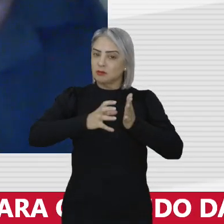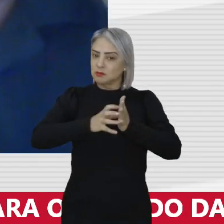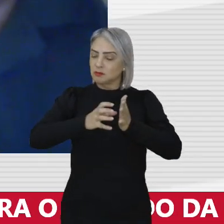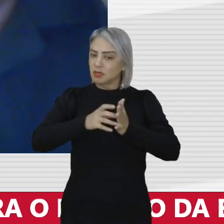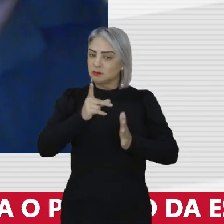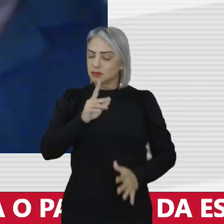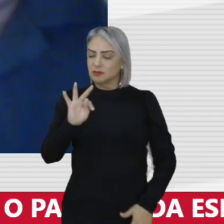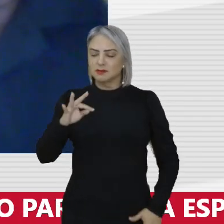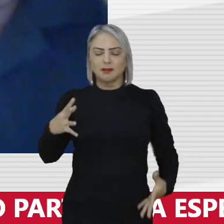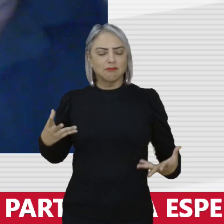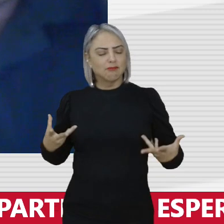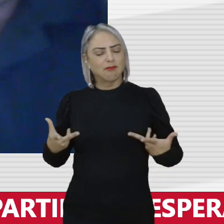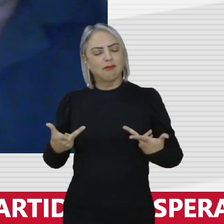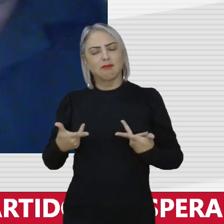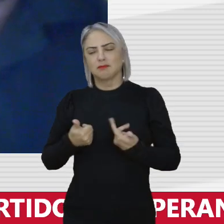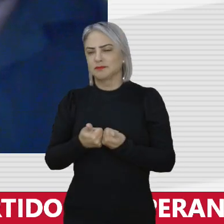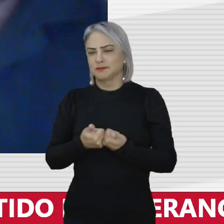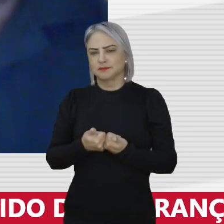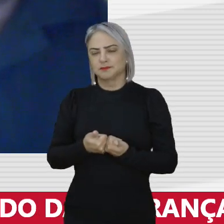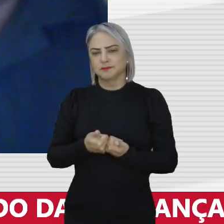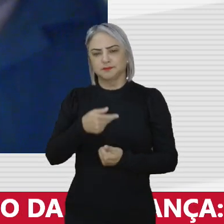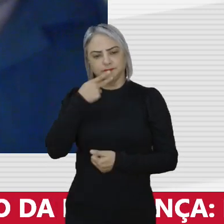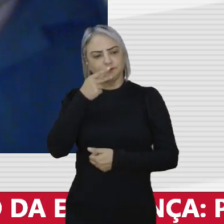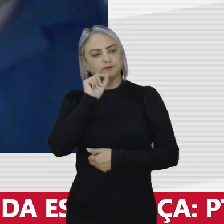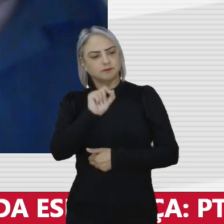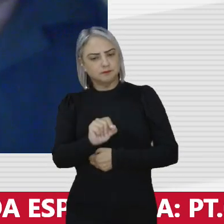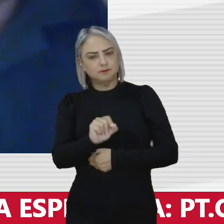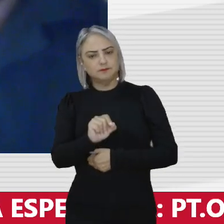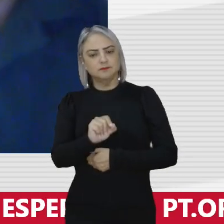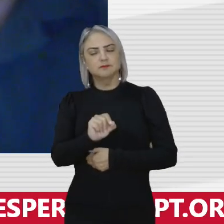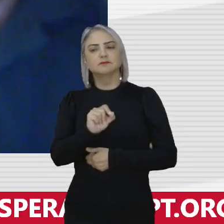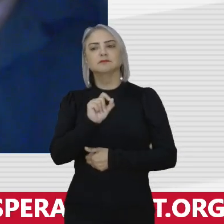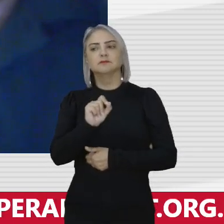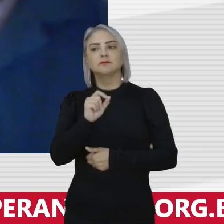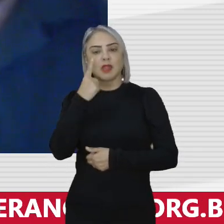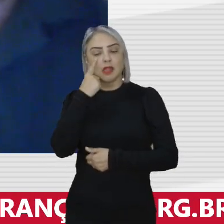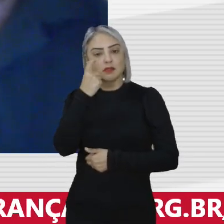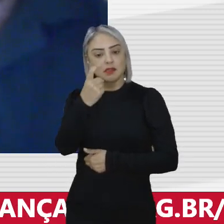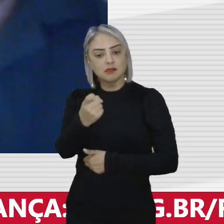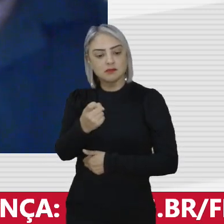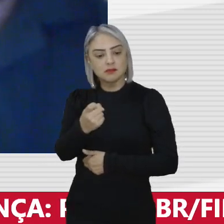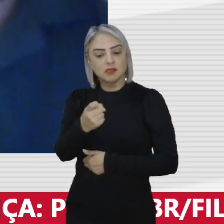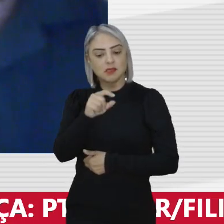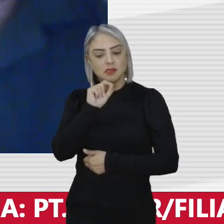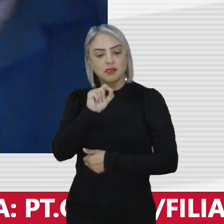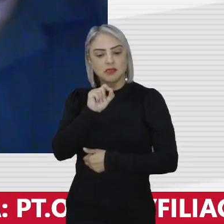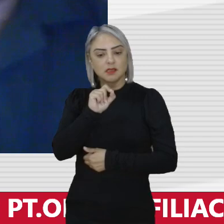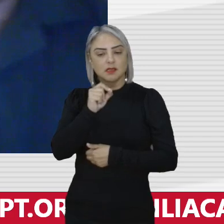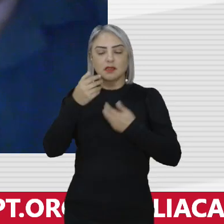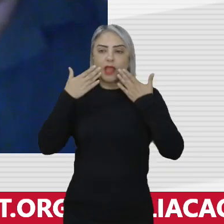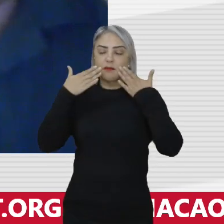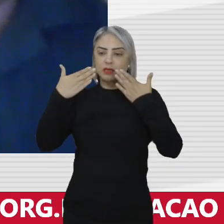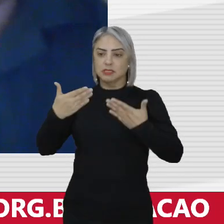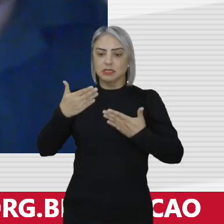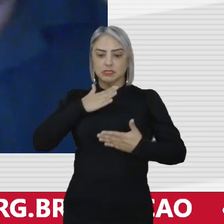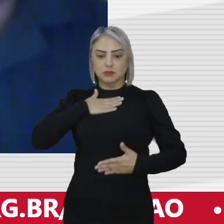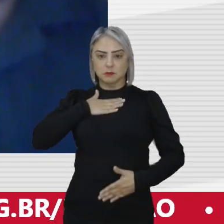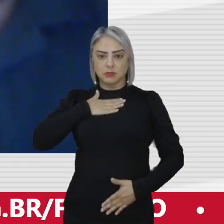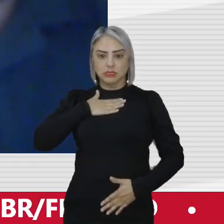isso é maravilhoso. Dizer a você o seguinte, que é interessante quando você, na apresentação,